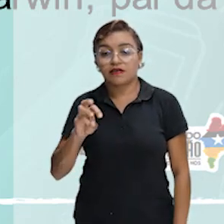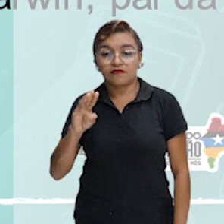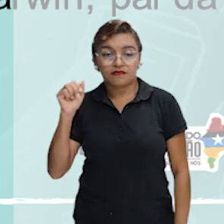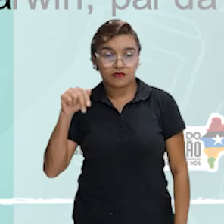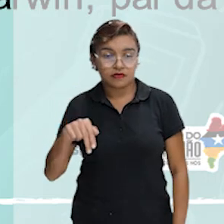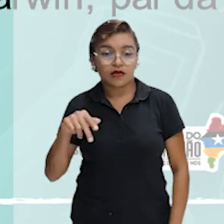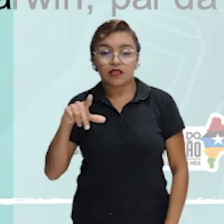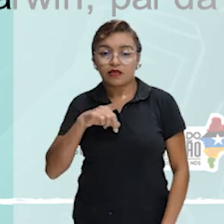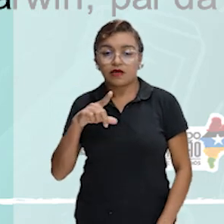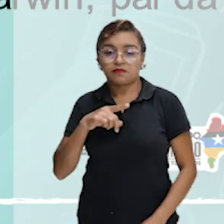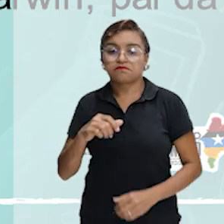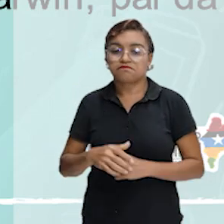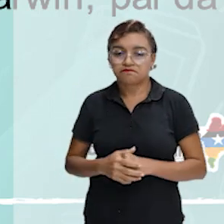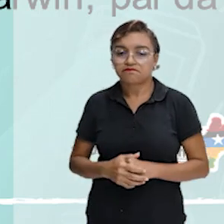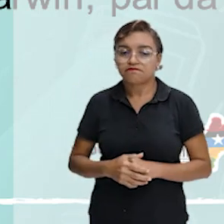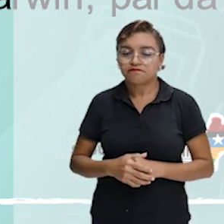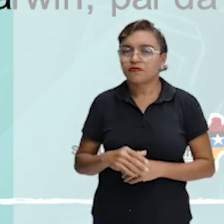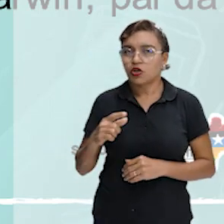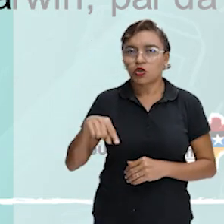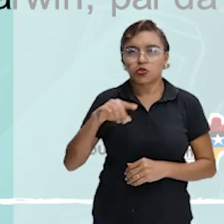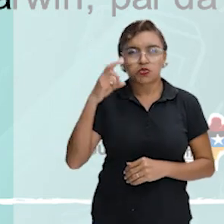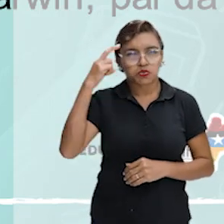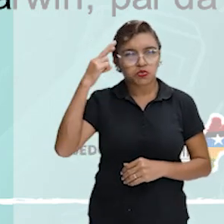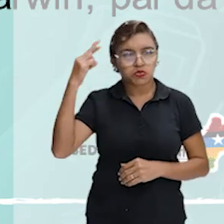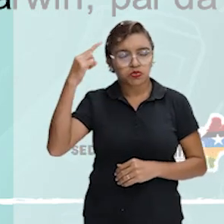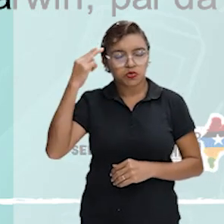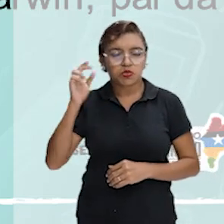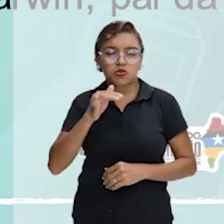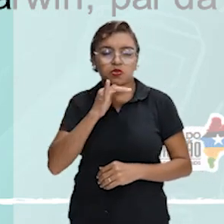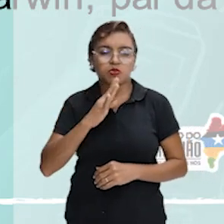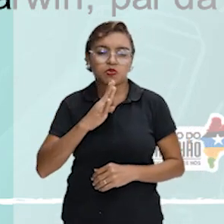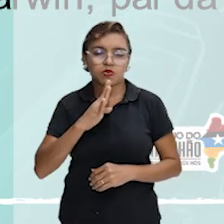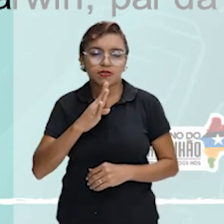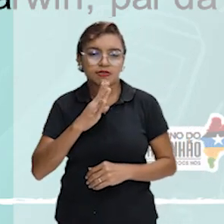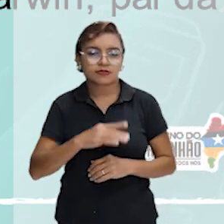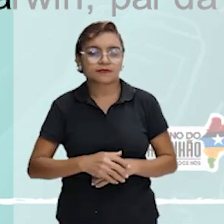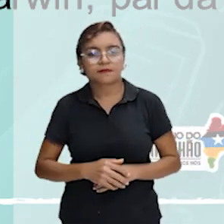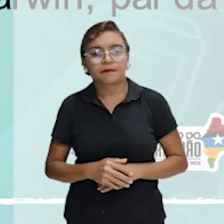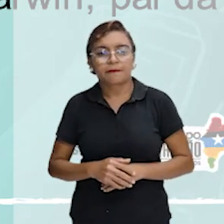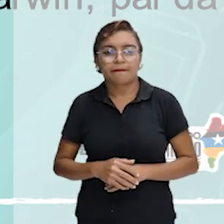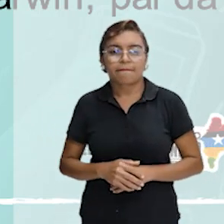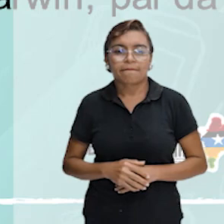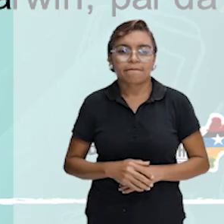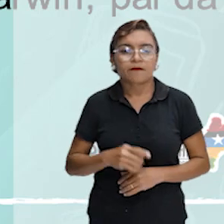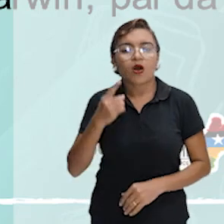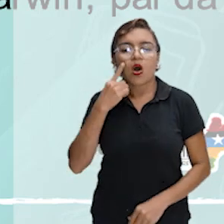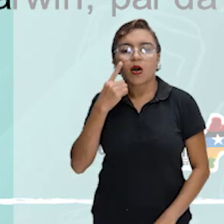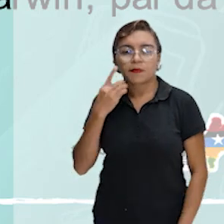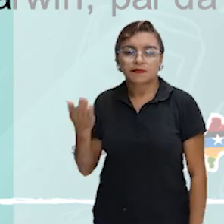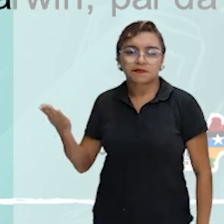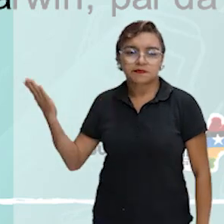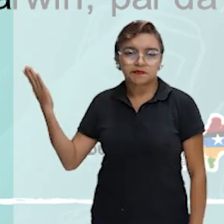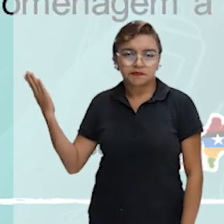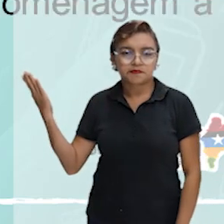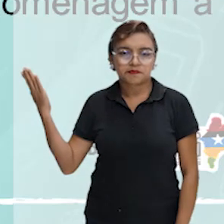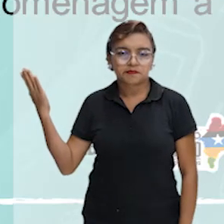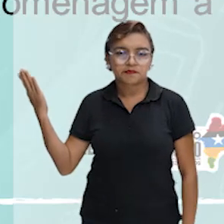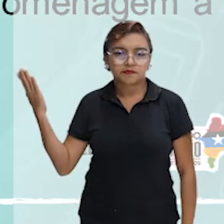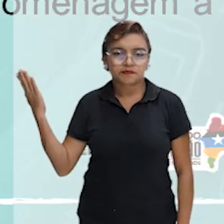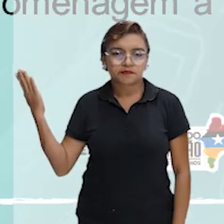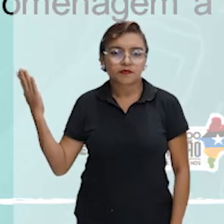disso? Bora conhecer um pouquinho mais dessa história. O naturalista, no périplo mundial, que iniciou em